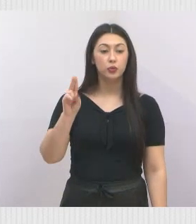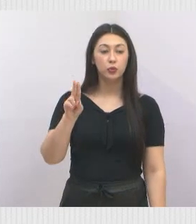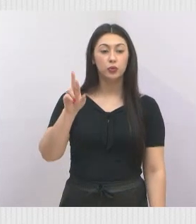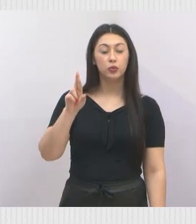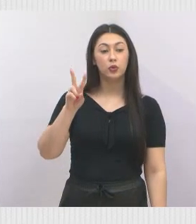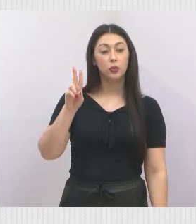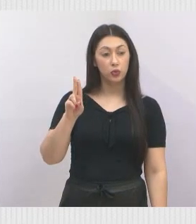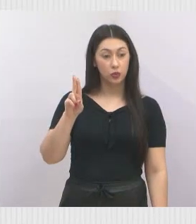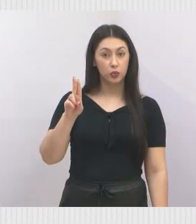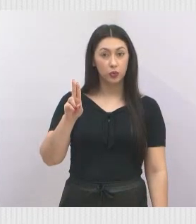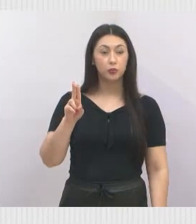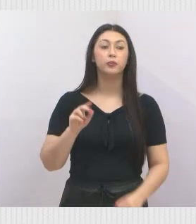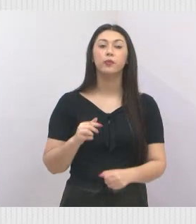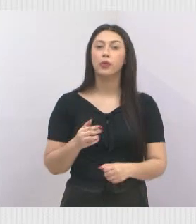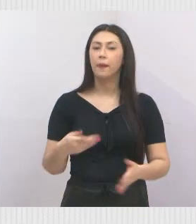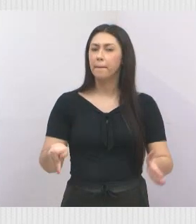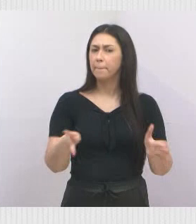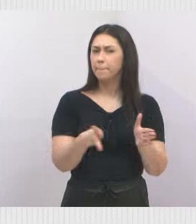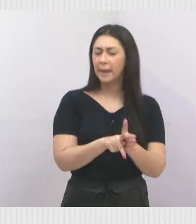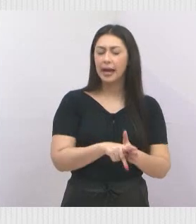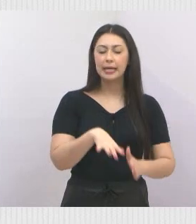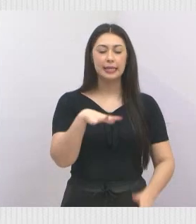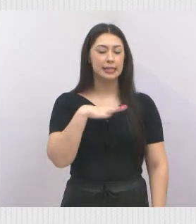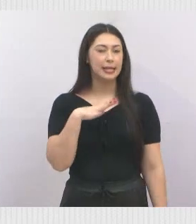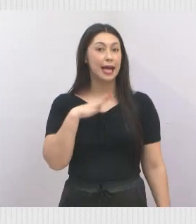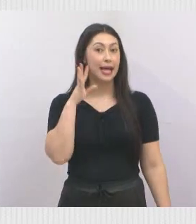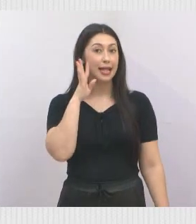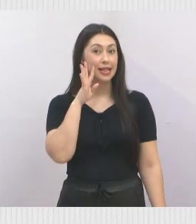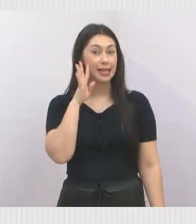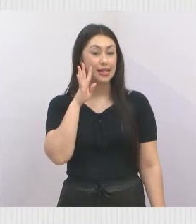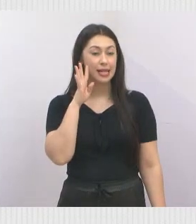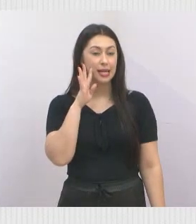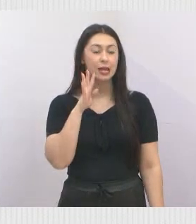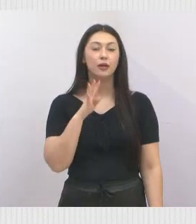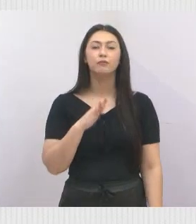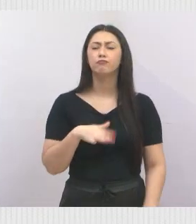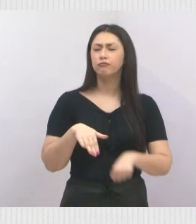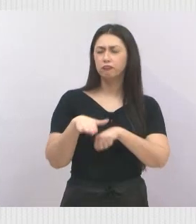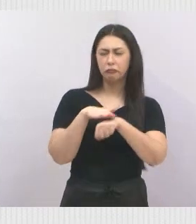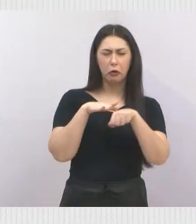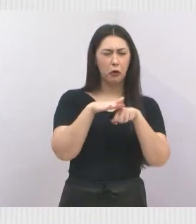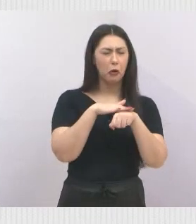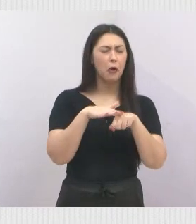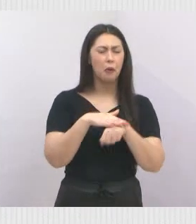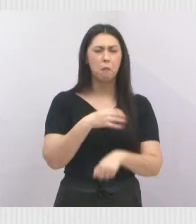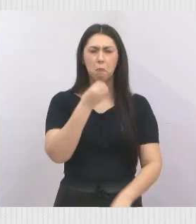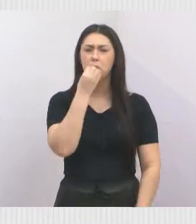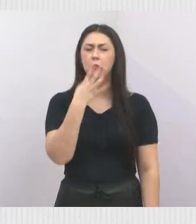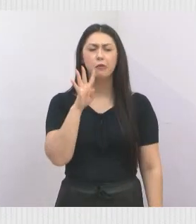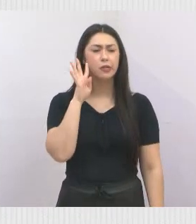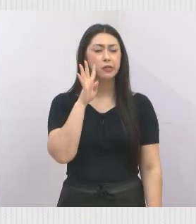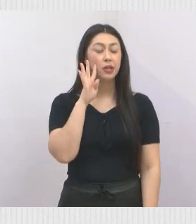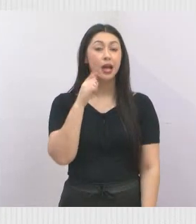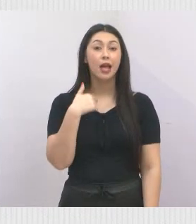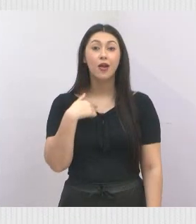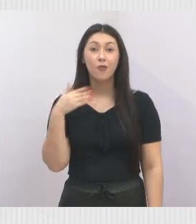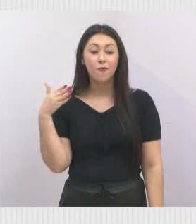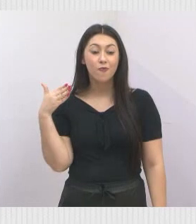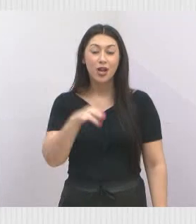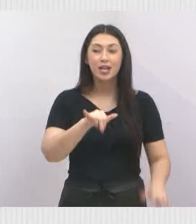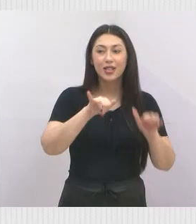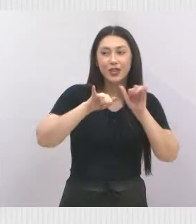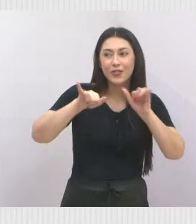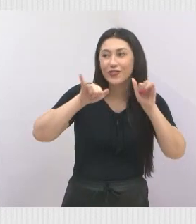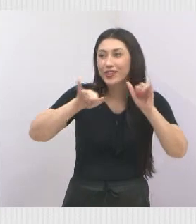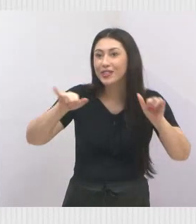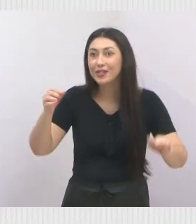da Cidade Legal. Foi uma conversa bem bacana. Eu fui lá dar boa notícia para ele